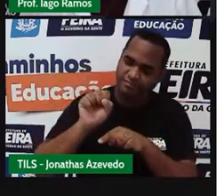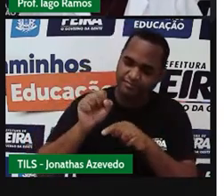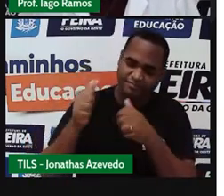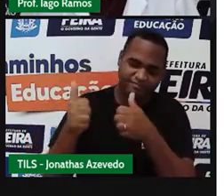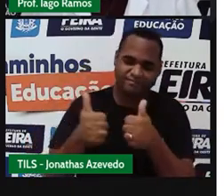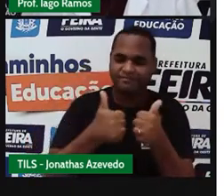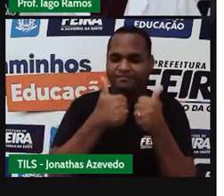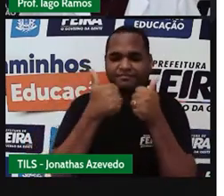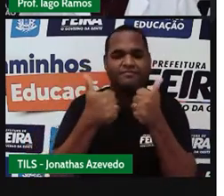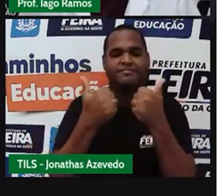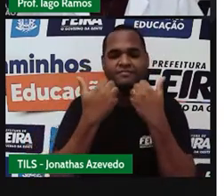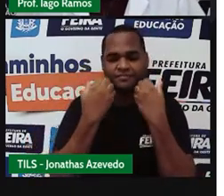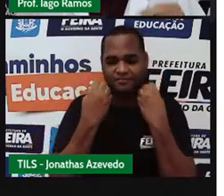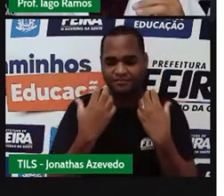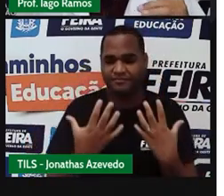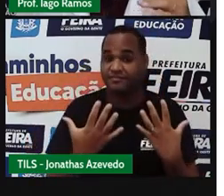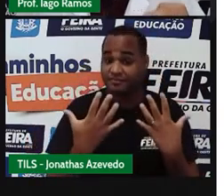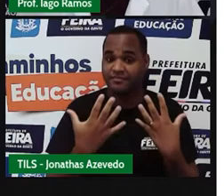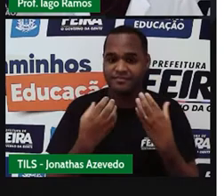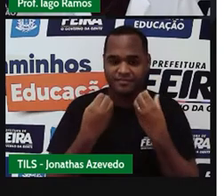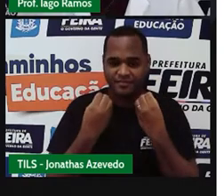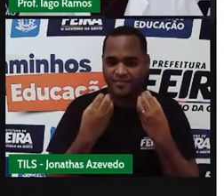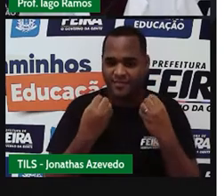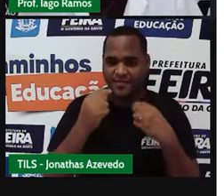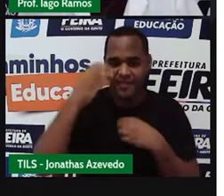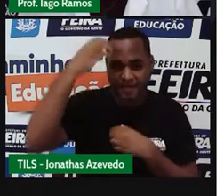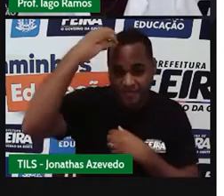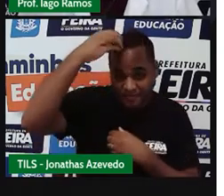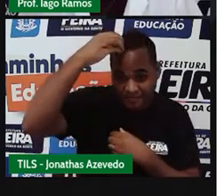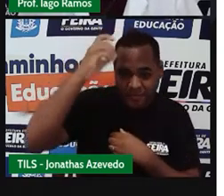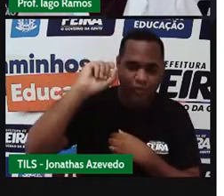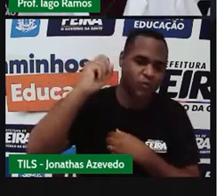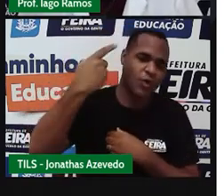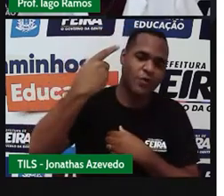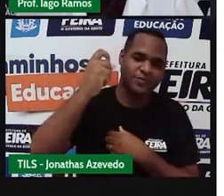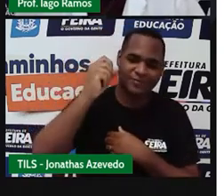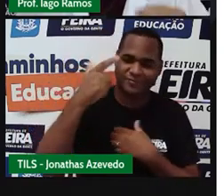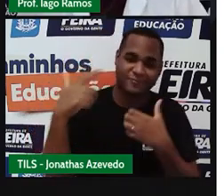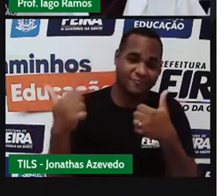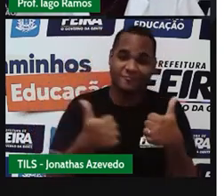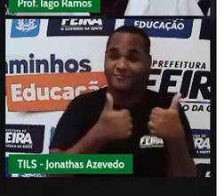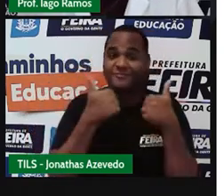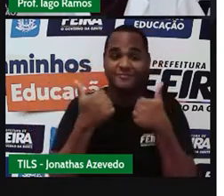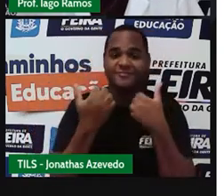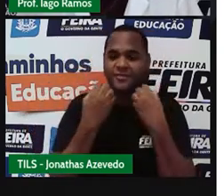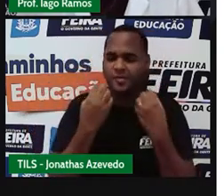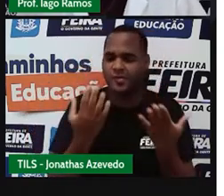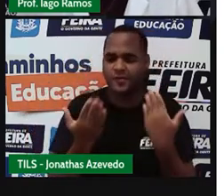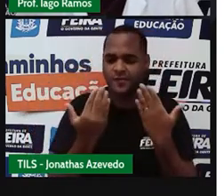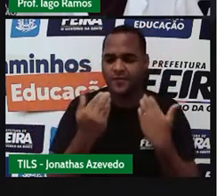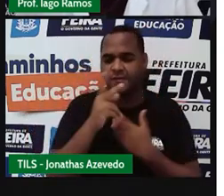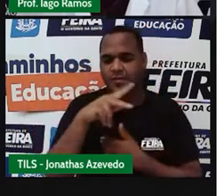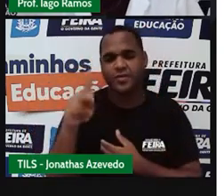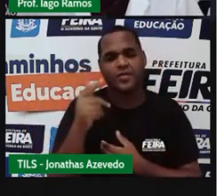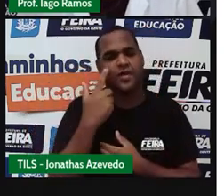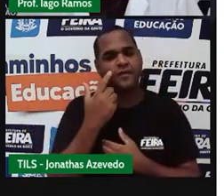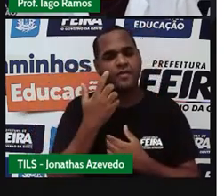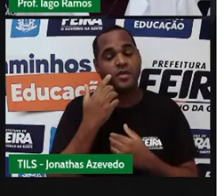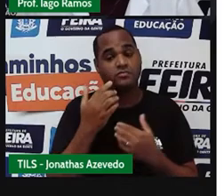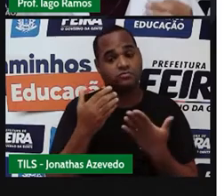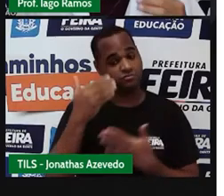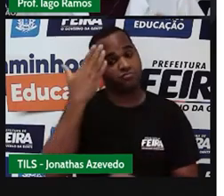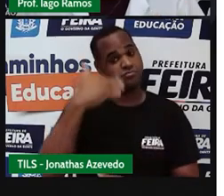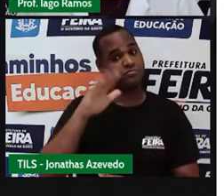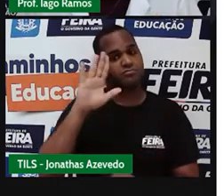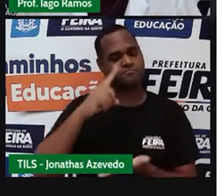queridíssima Feira de Santana, a majestosa Princesa do Sertão, tá bom? Mas vamos lá, professor, o senhor está me prometendo